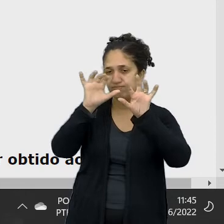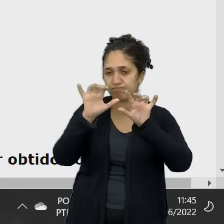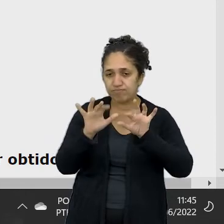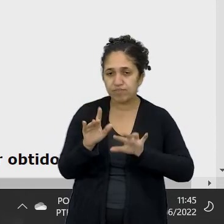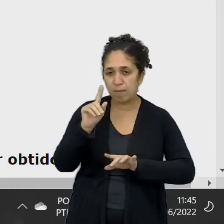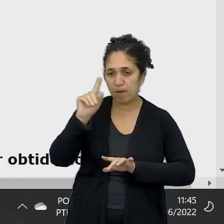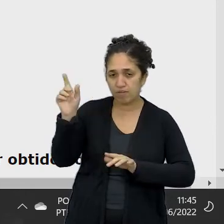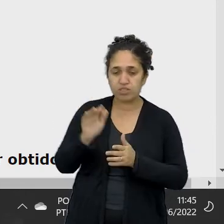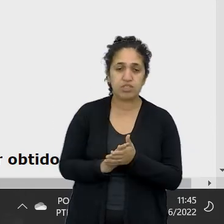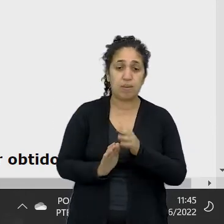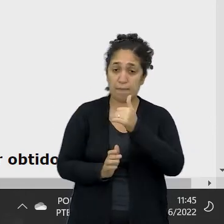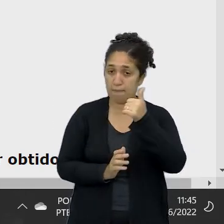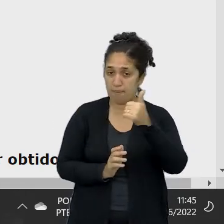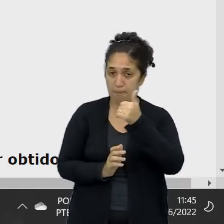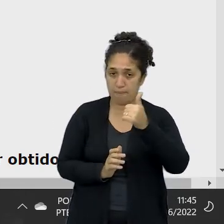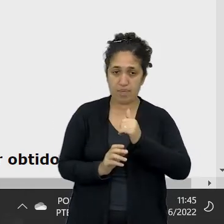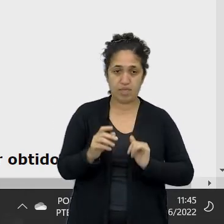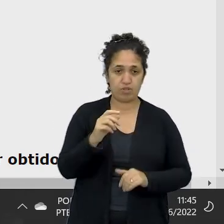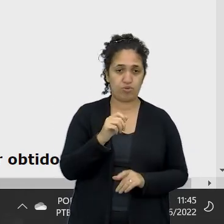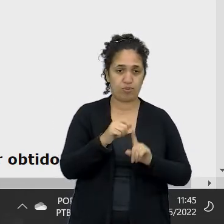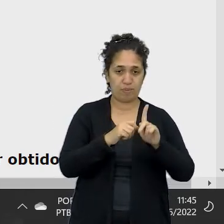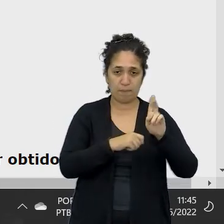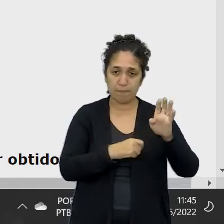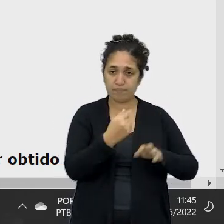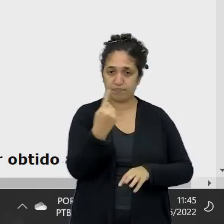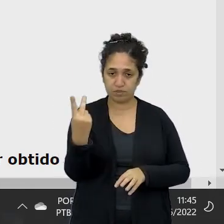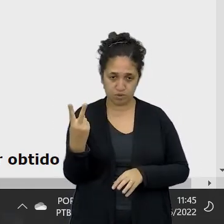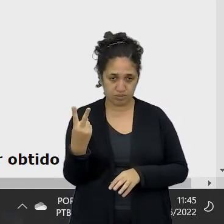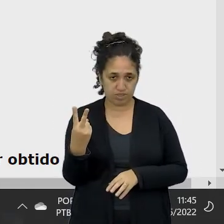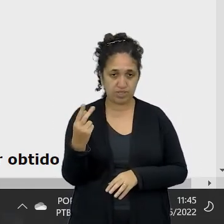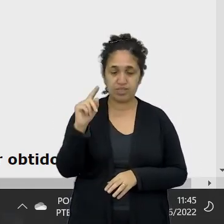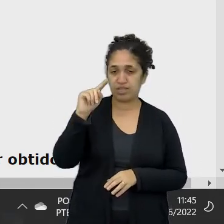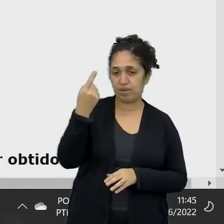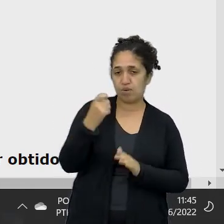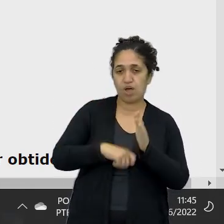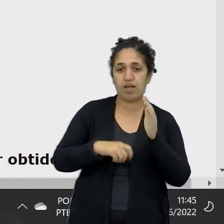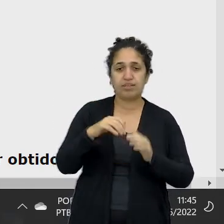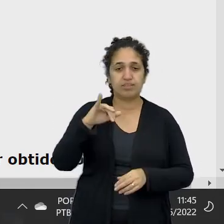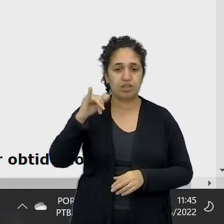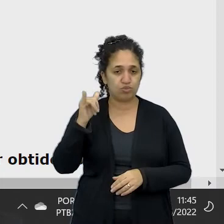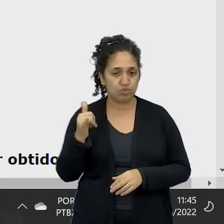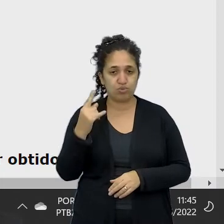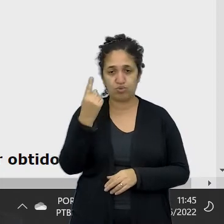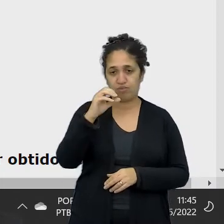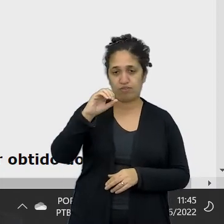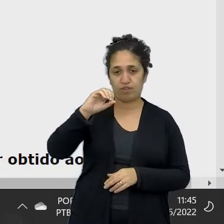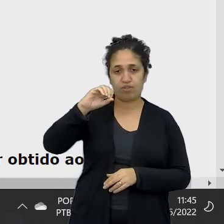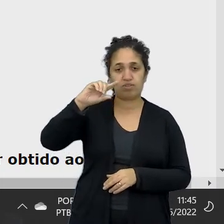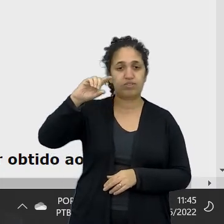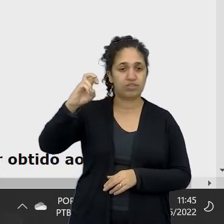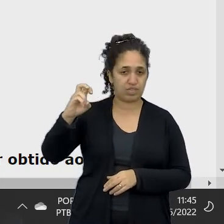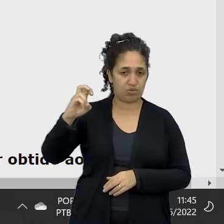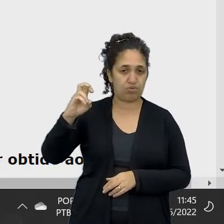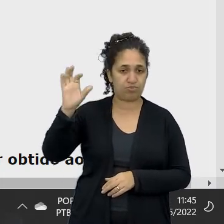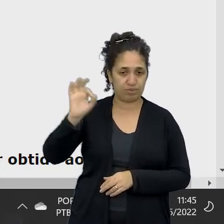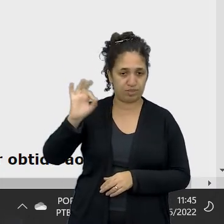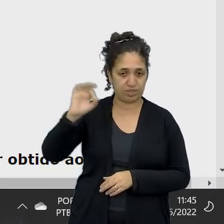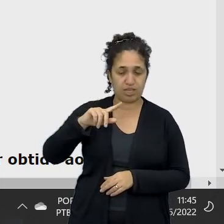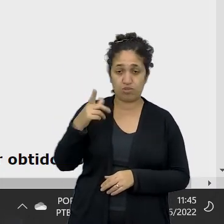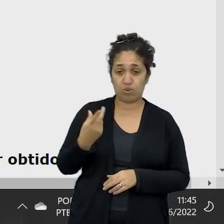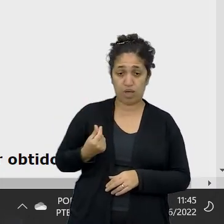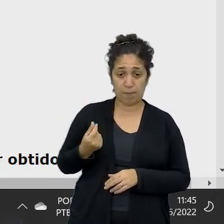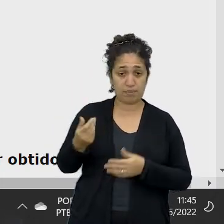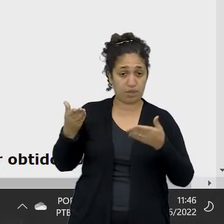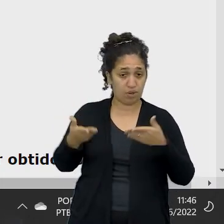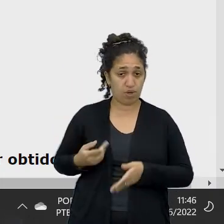Primeiro eu vou fazer, então, em 12 meses, eu vou colocar aí a taxa de 1,05, o capital